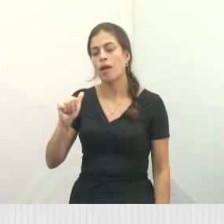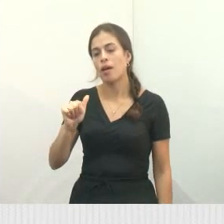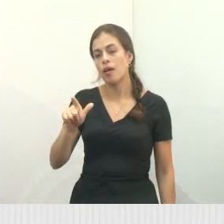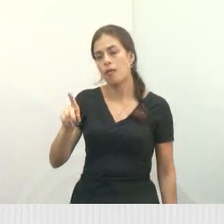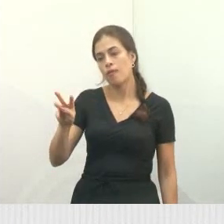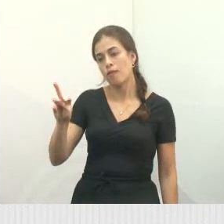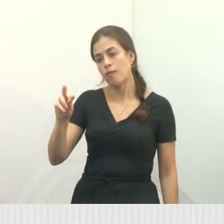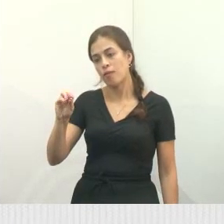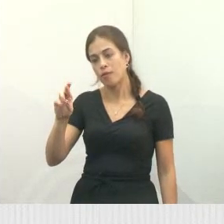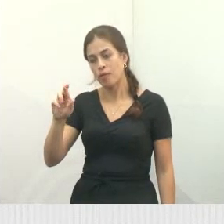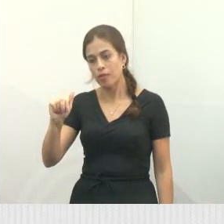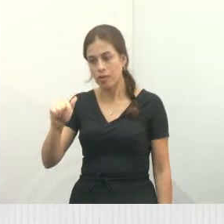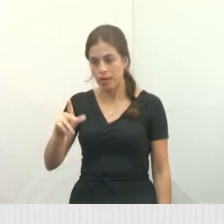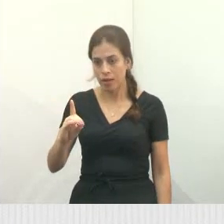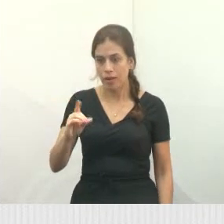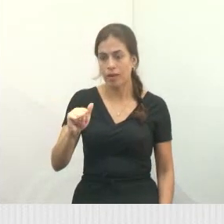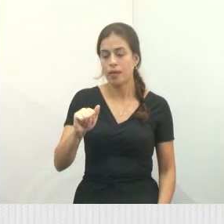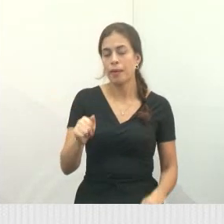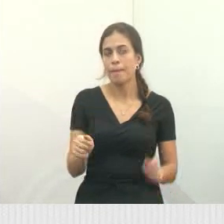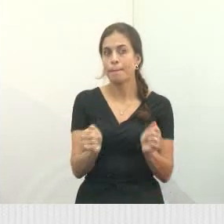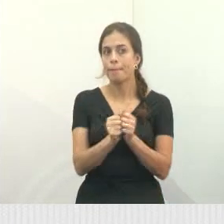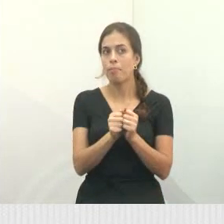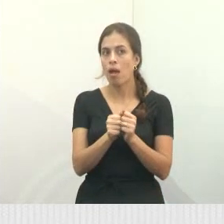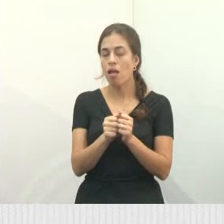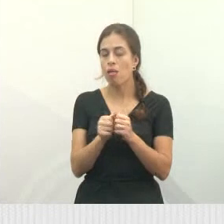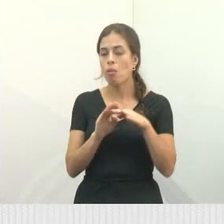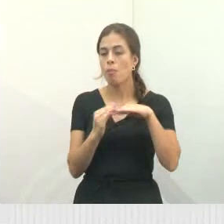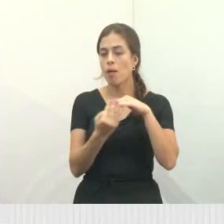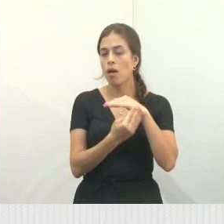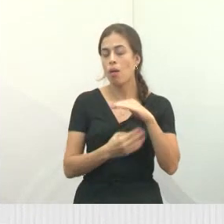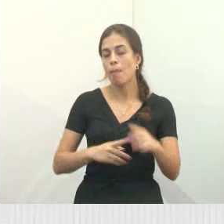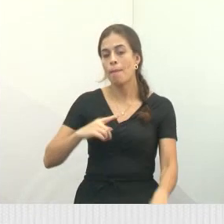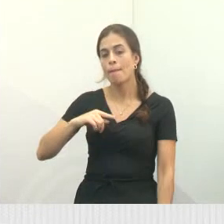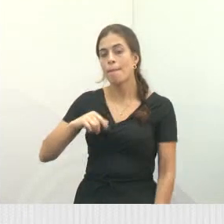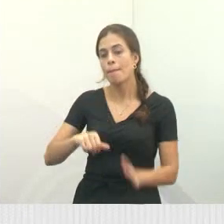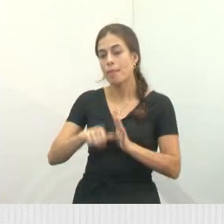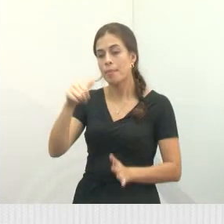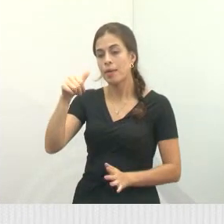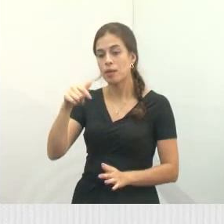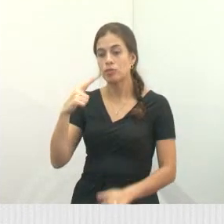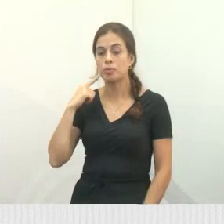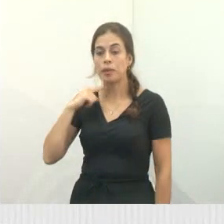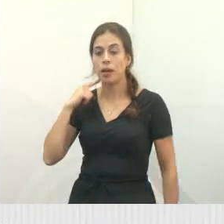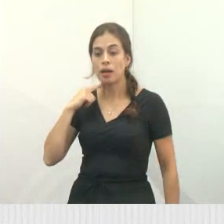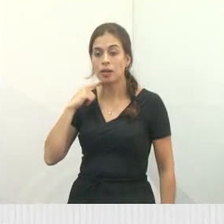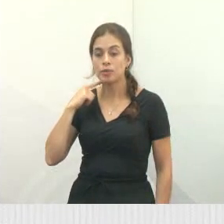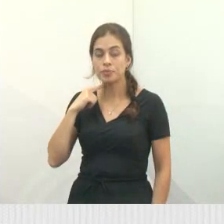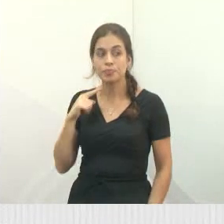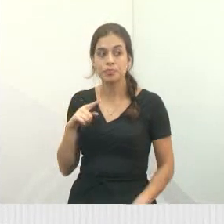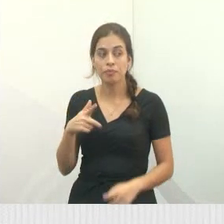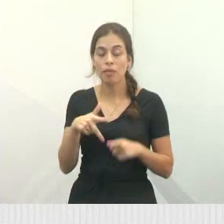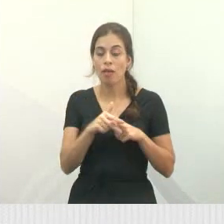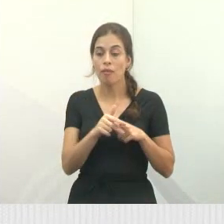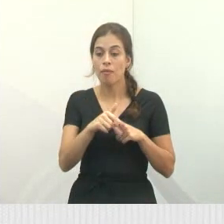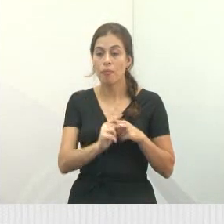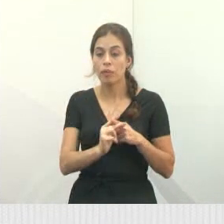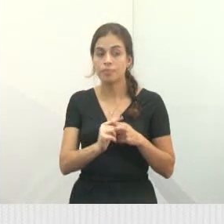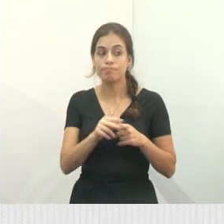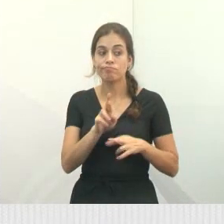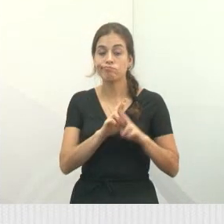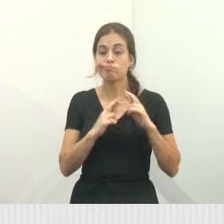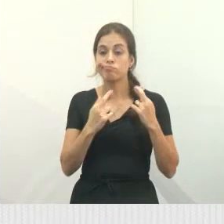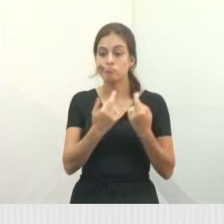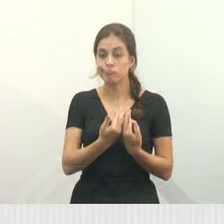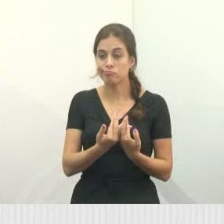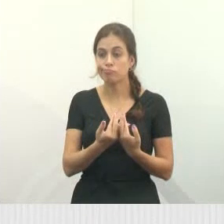maio, para as pessoas entenderem melhor. Então vai reformar esse espaço e vai fazer uma reunião com o